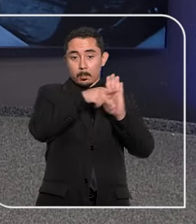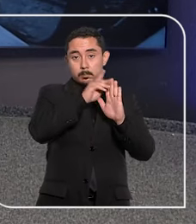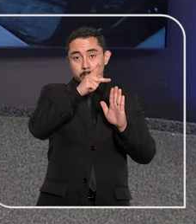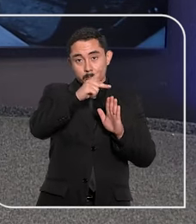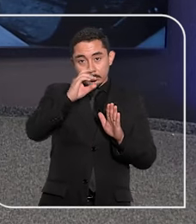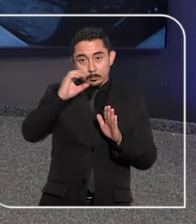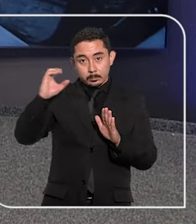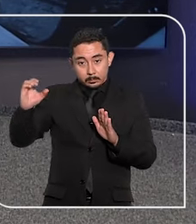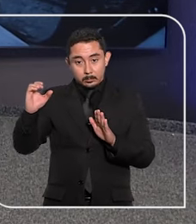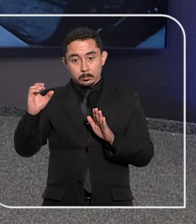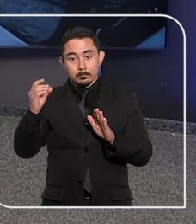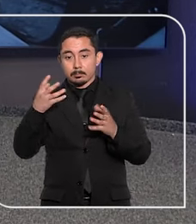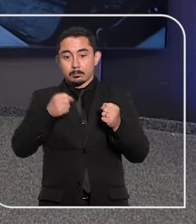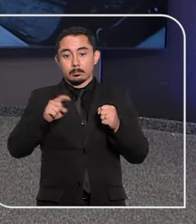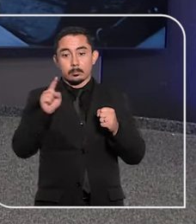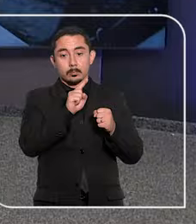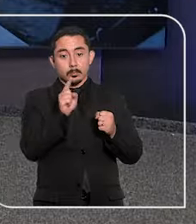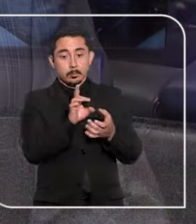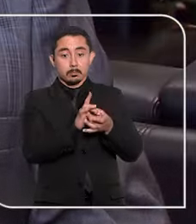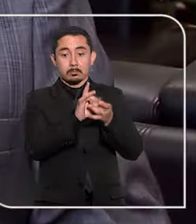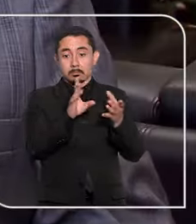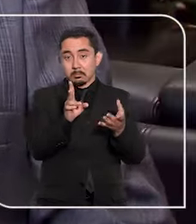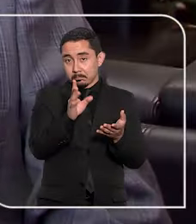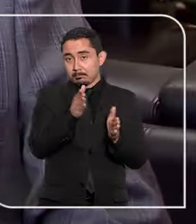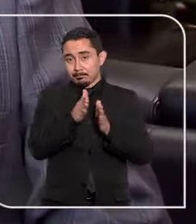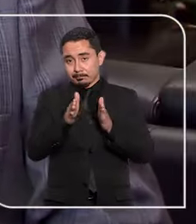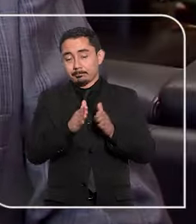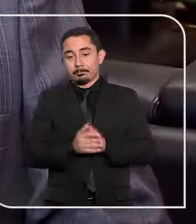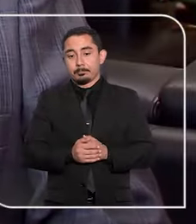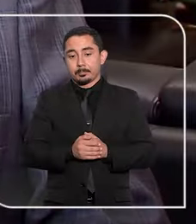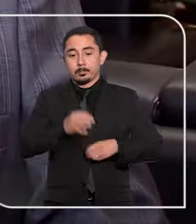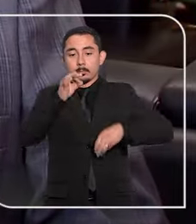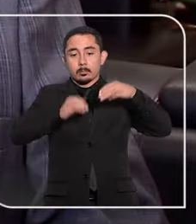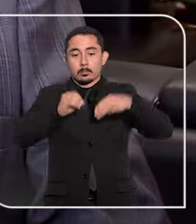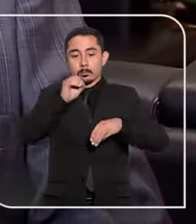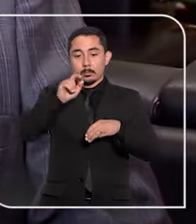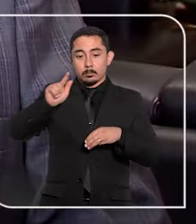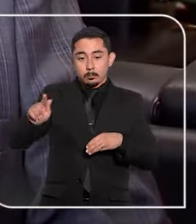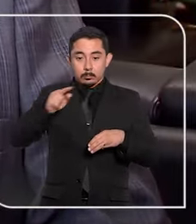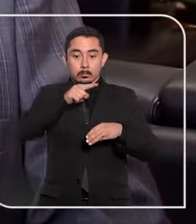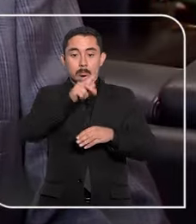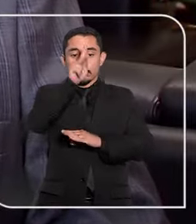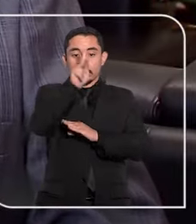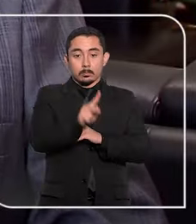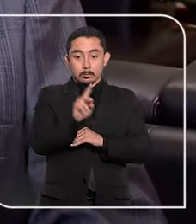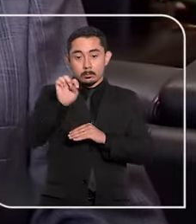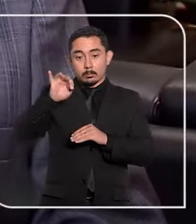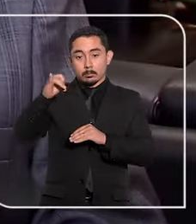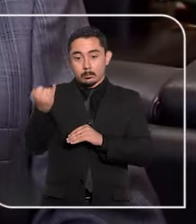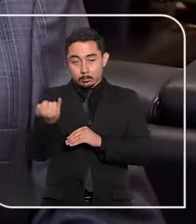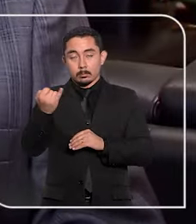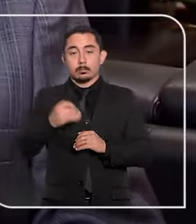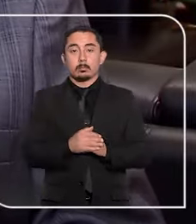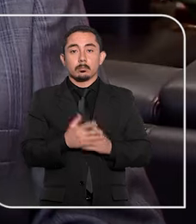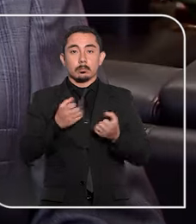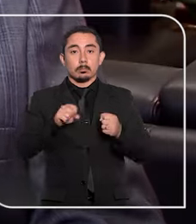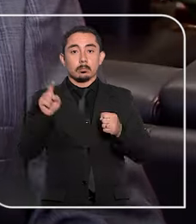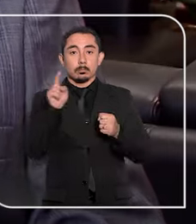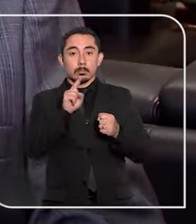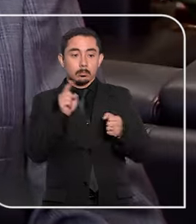pedido de progressão para o regime semiaberto. O ministro Og Fernandes, no exercício da presidência do STJ,